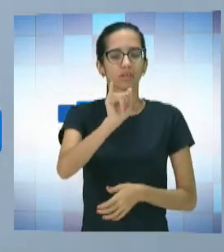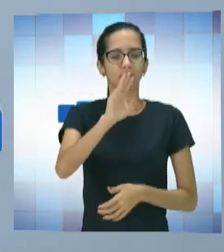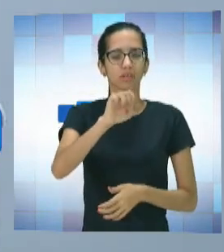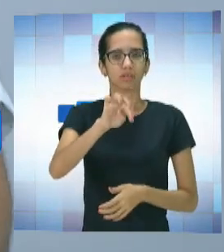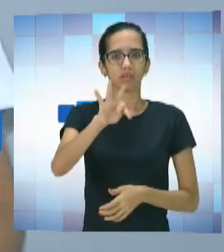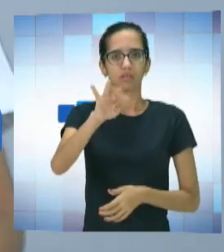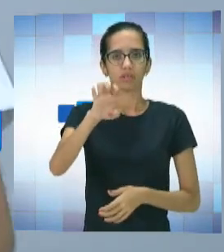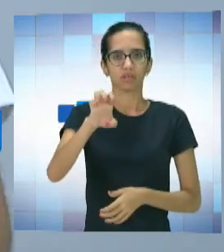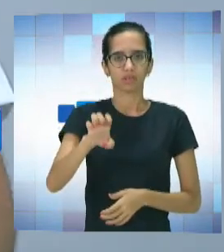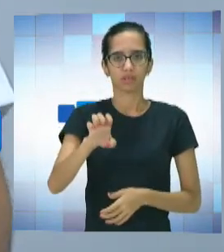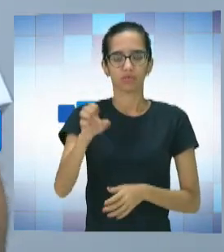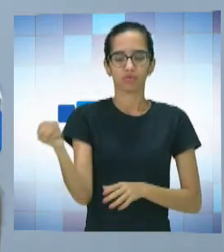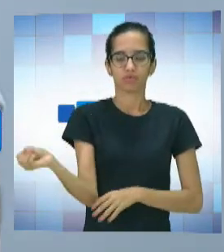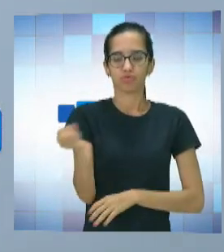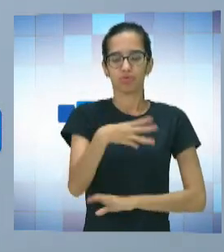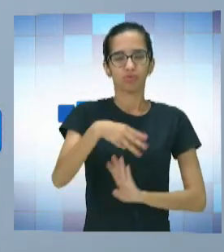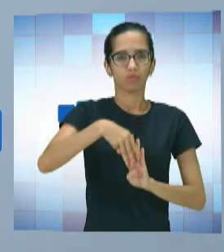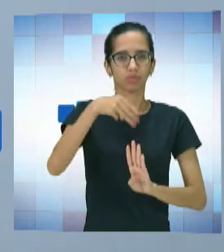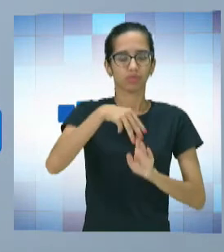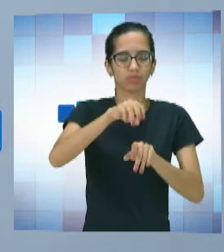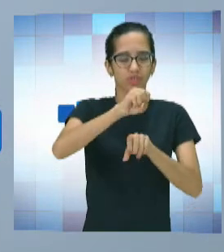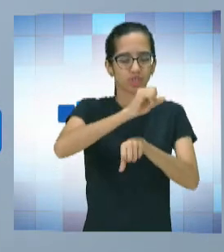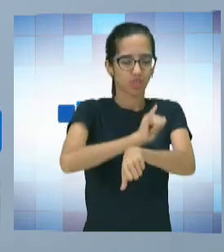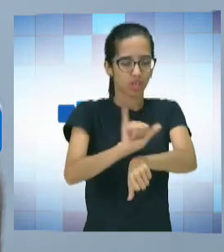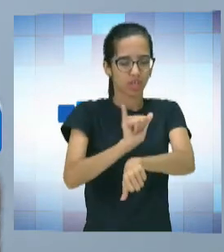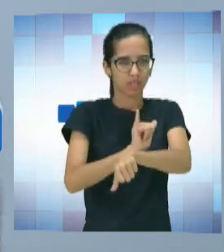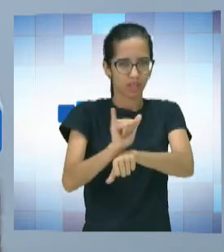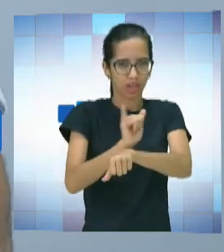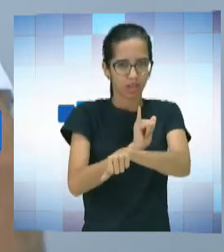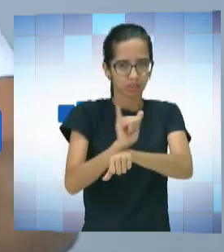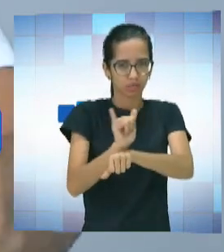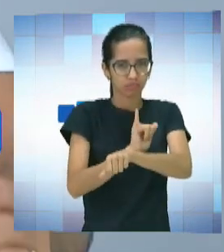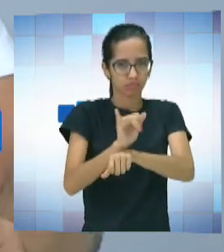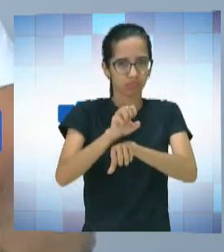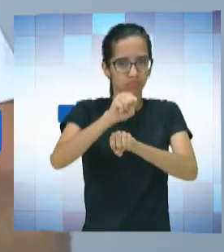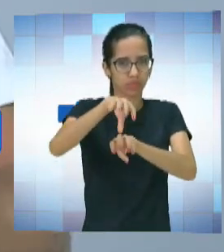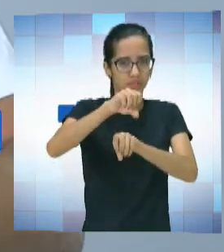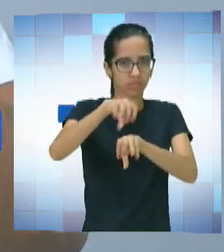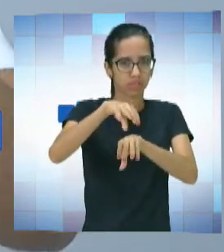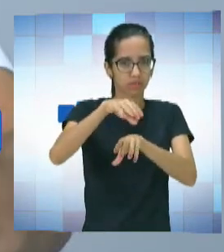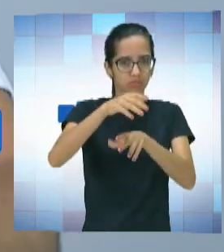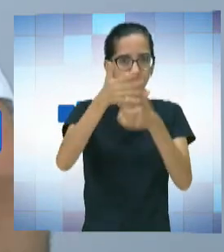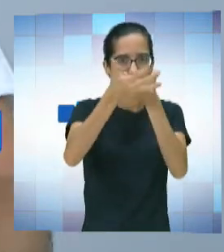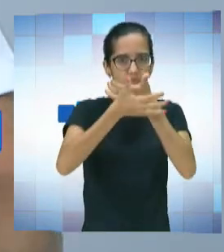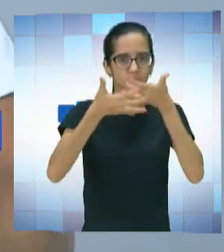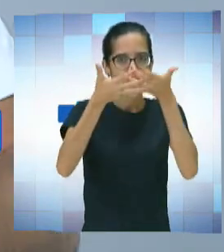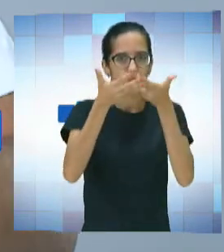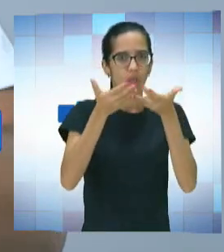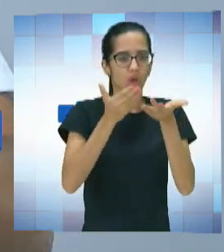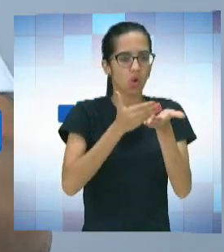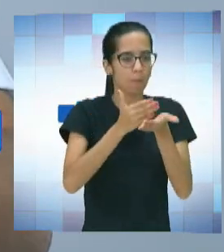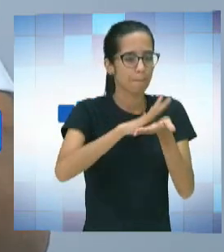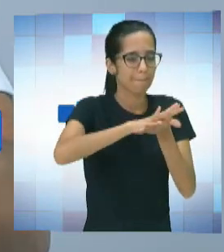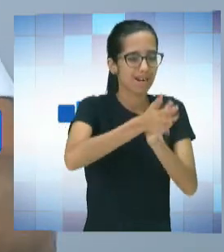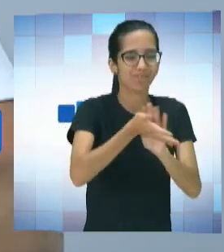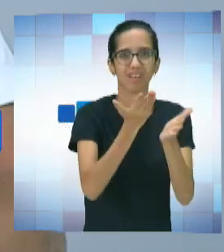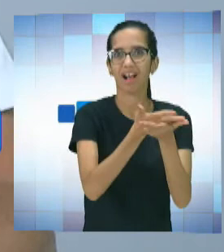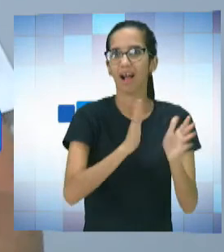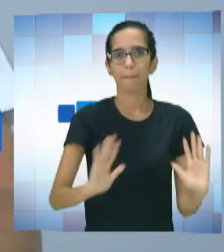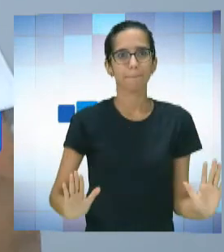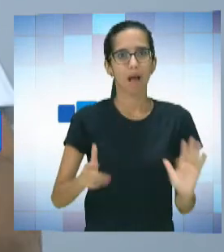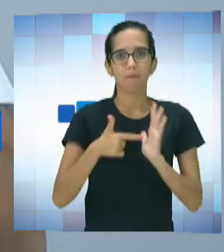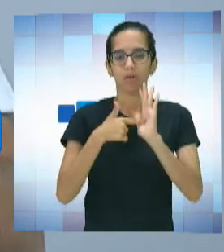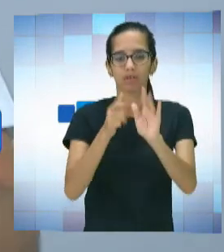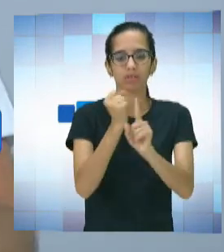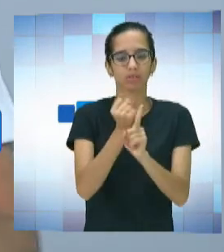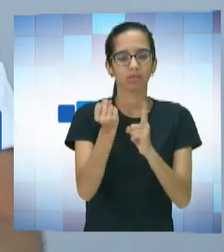metodologias aplicadas no ensino em música, para que a gente comece a quebrar esse tabu. Gente, vamos mostrar para a